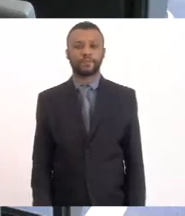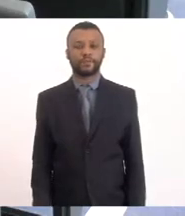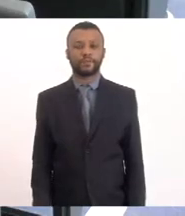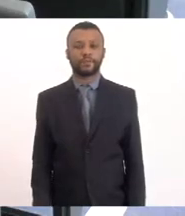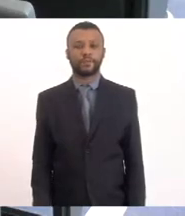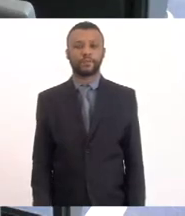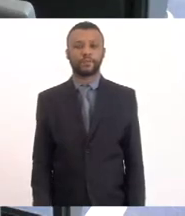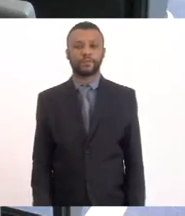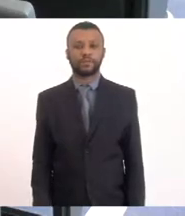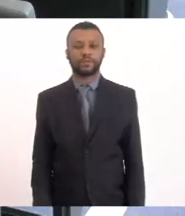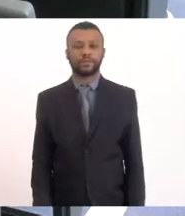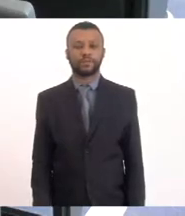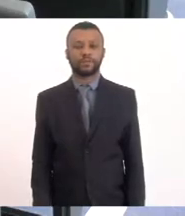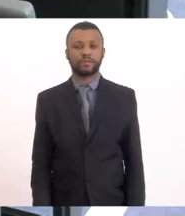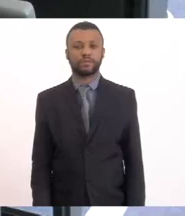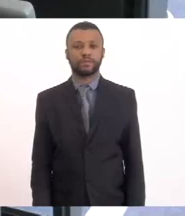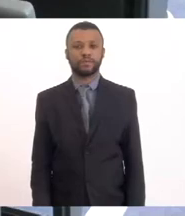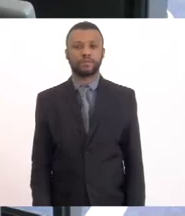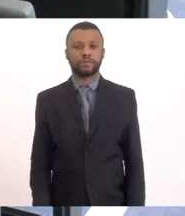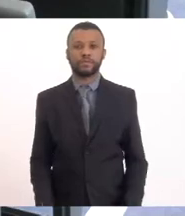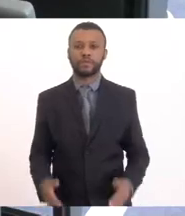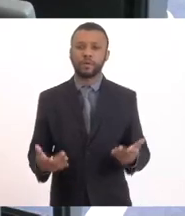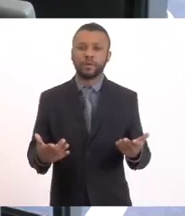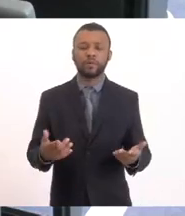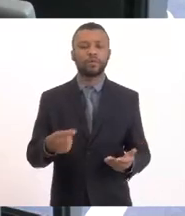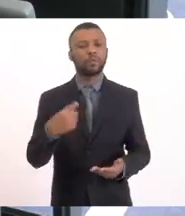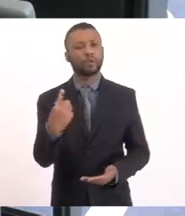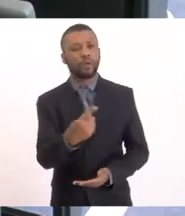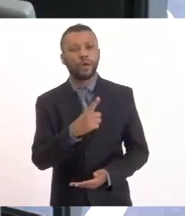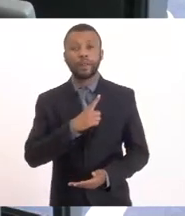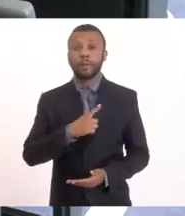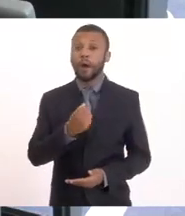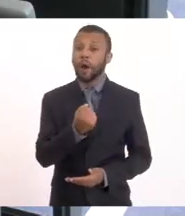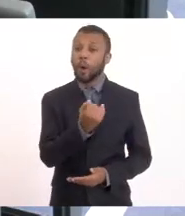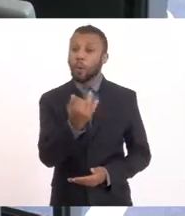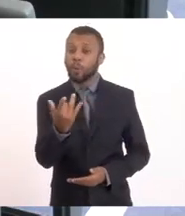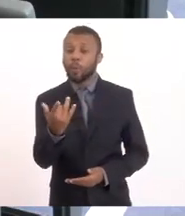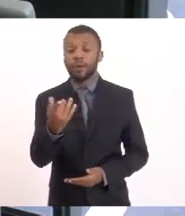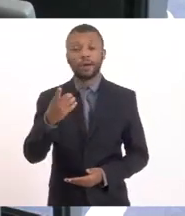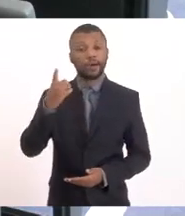Temos algum deputado presente online?